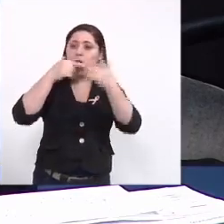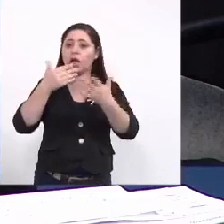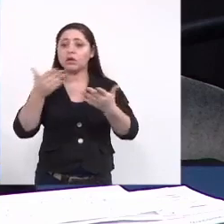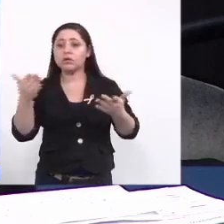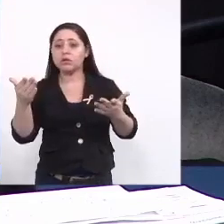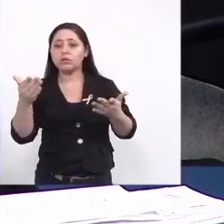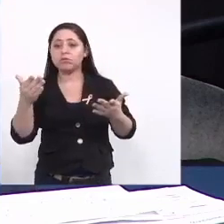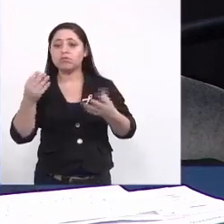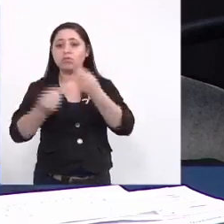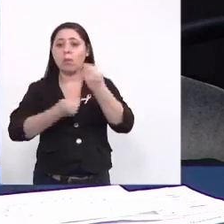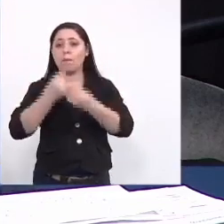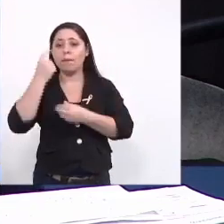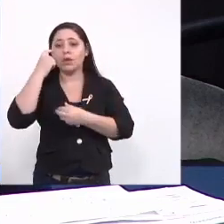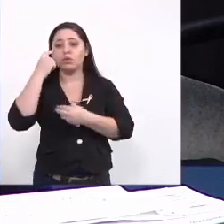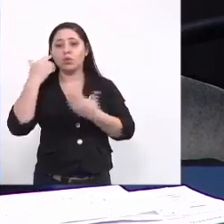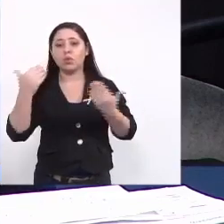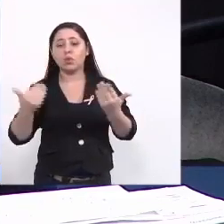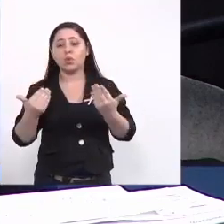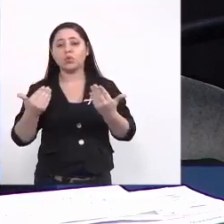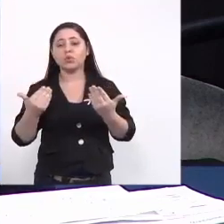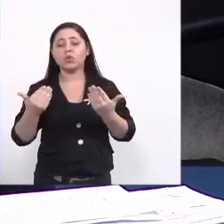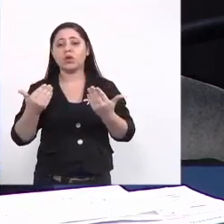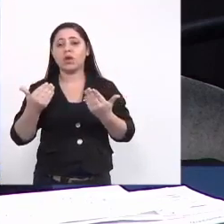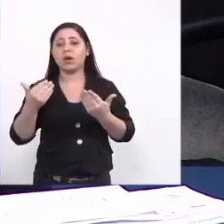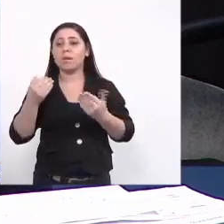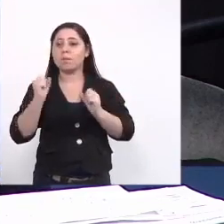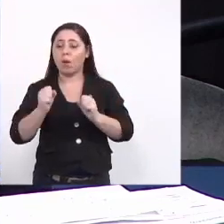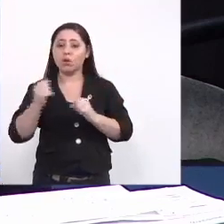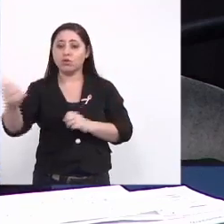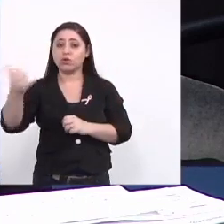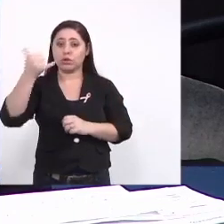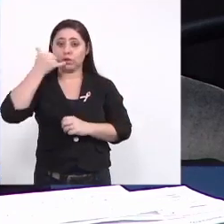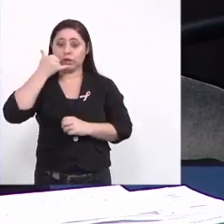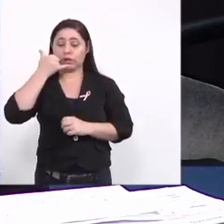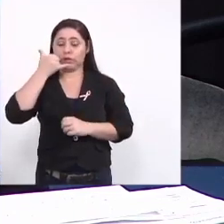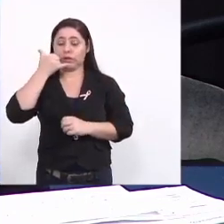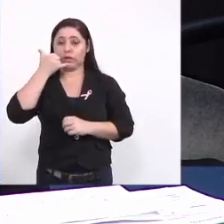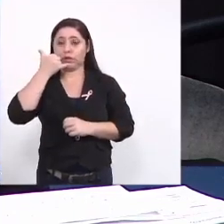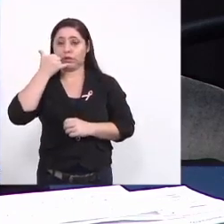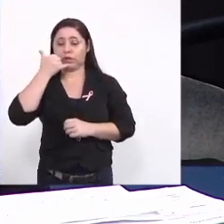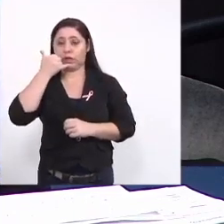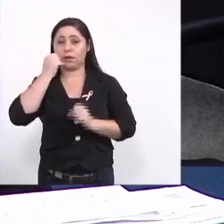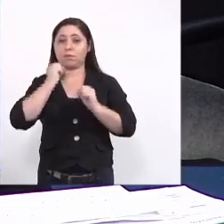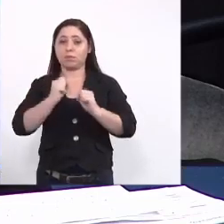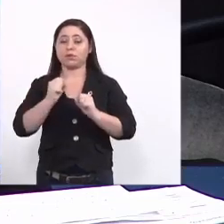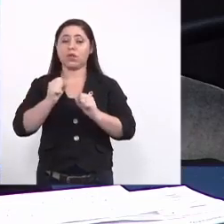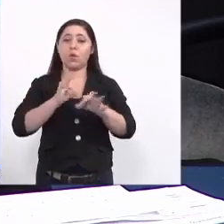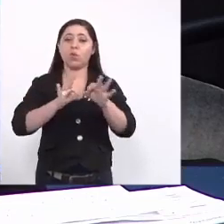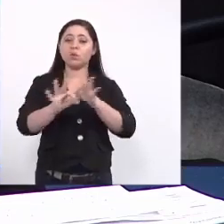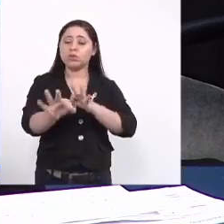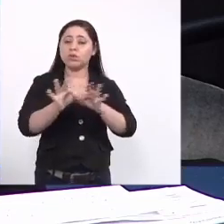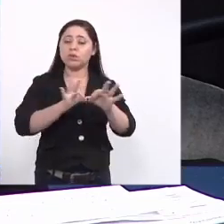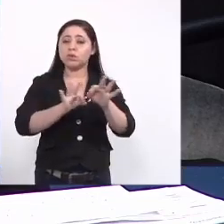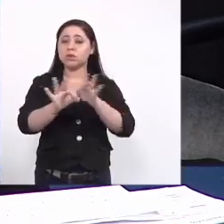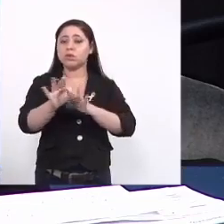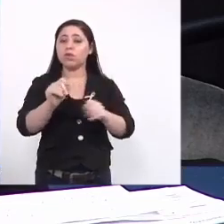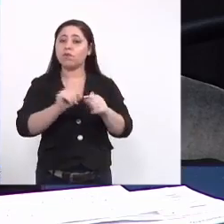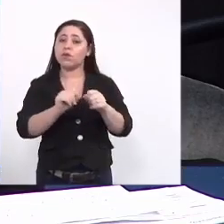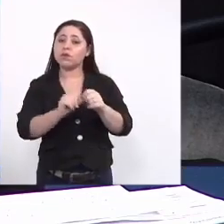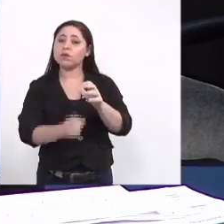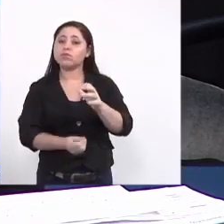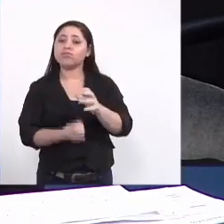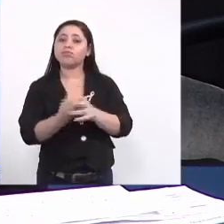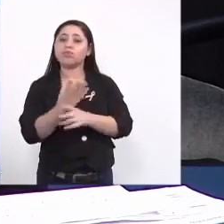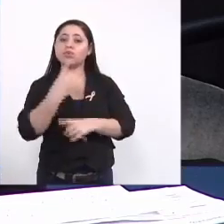não pensou hoje entrar em contato conosco e a gente poder fazer